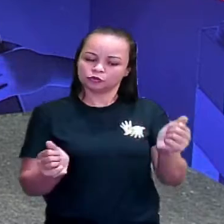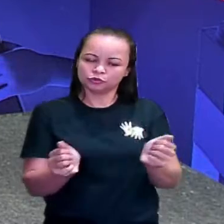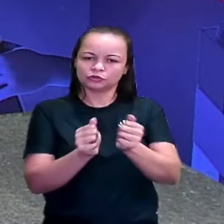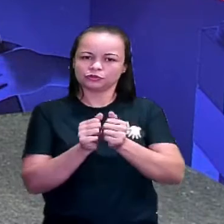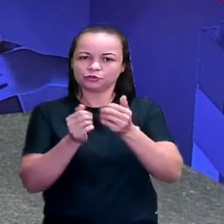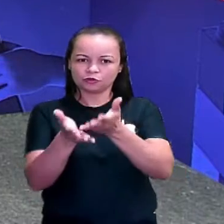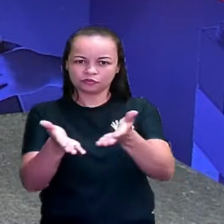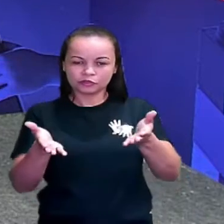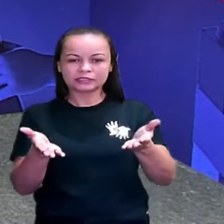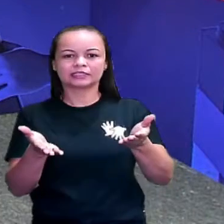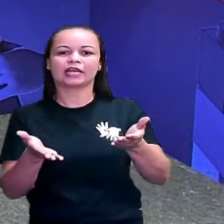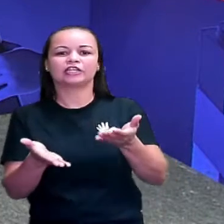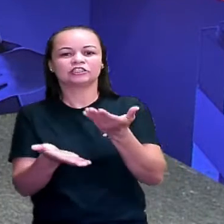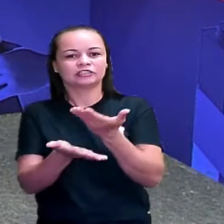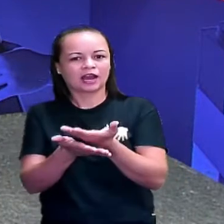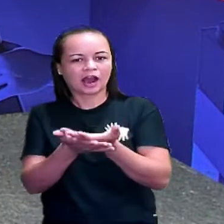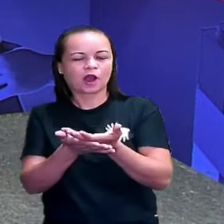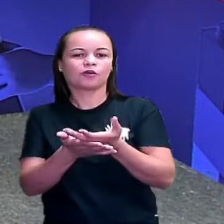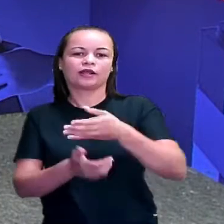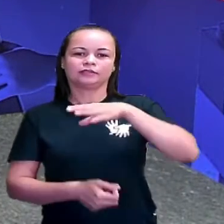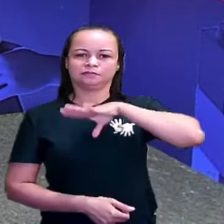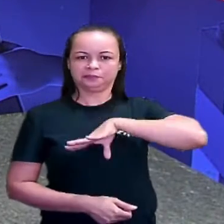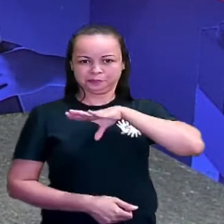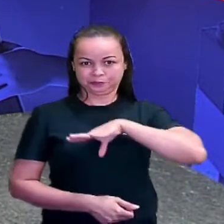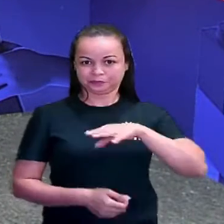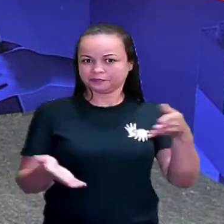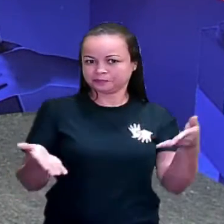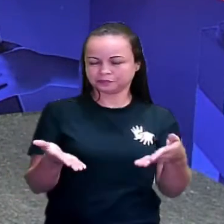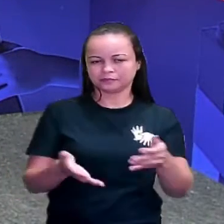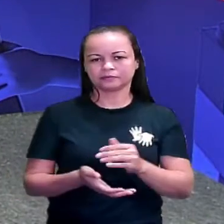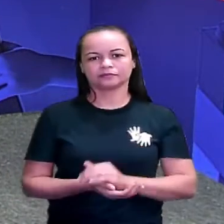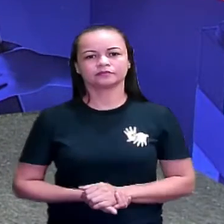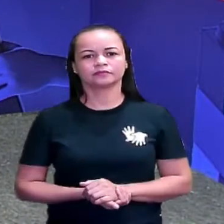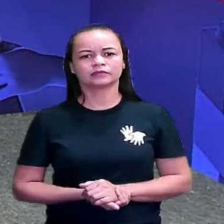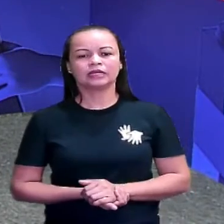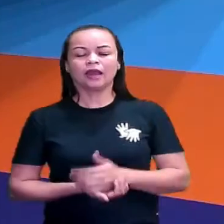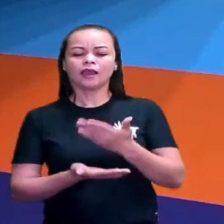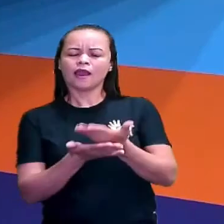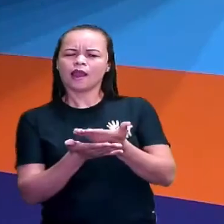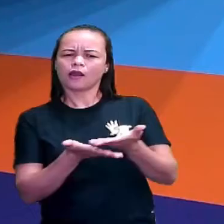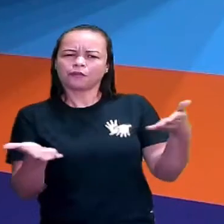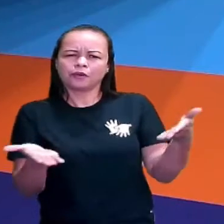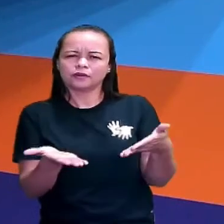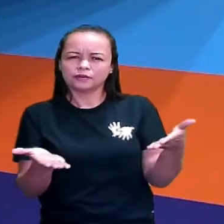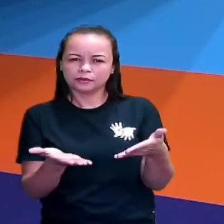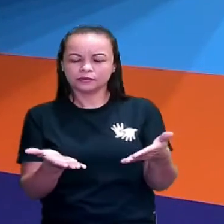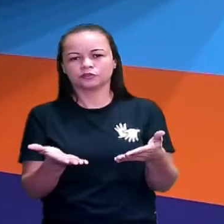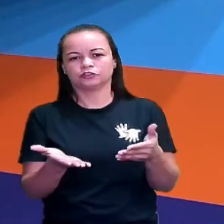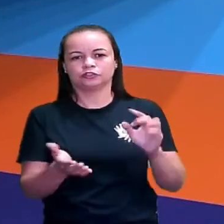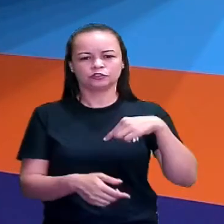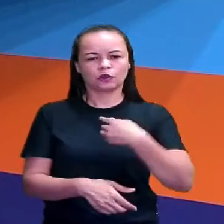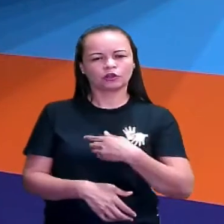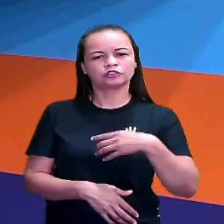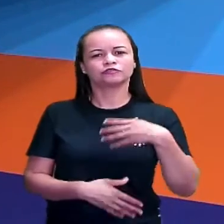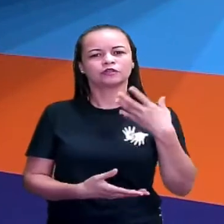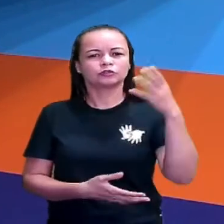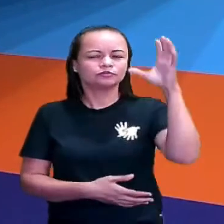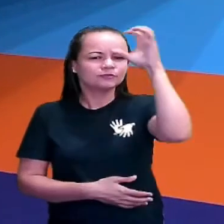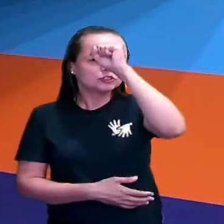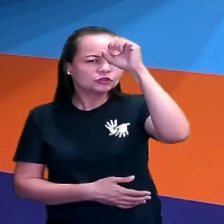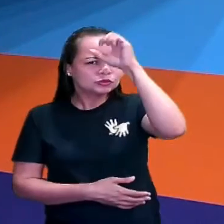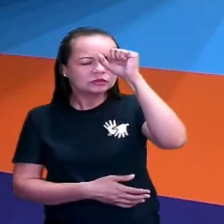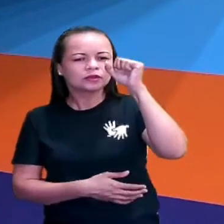nossa aula de língua portuguesa de hoje. Na nossa aula de hoje nós vamos estudar um pouquinho